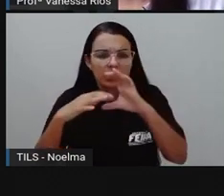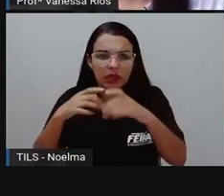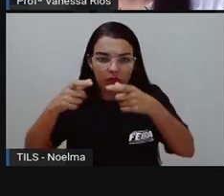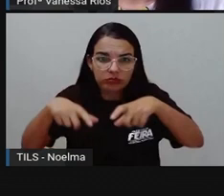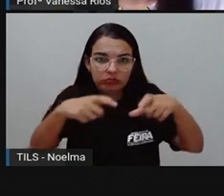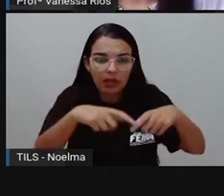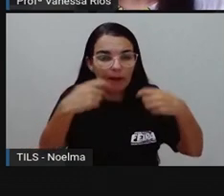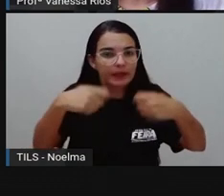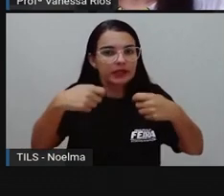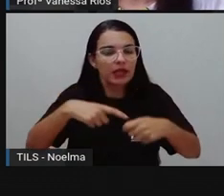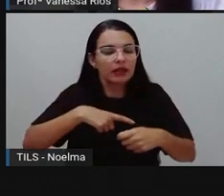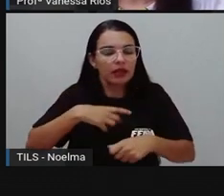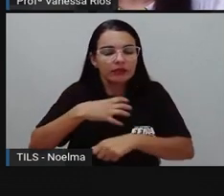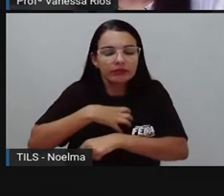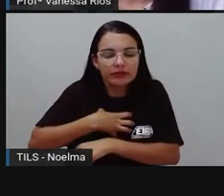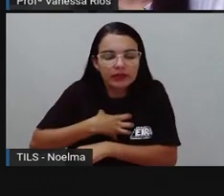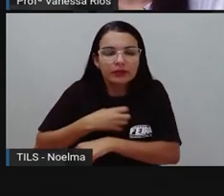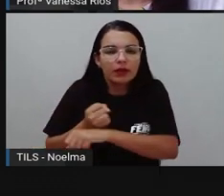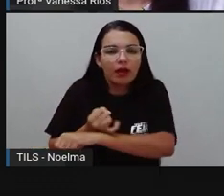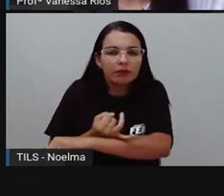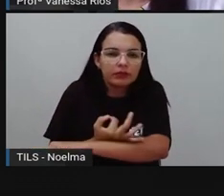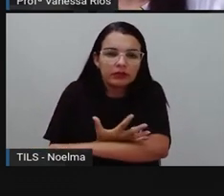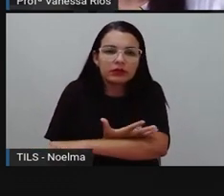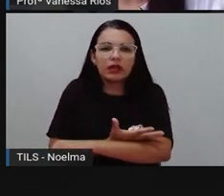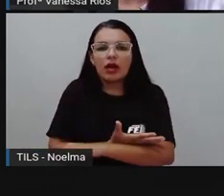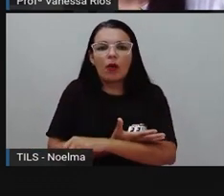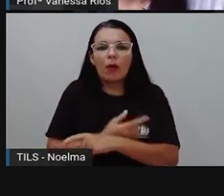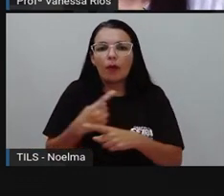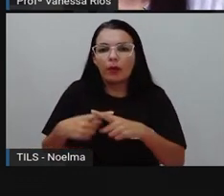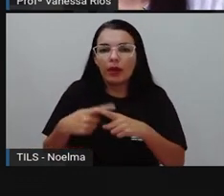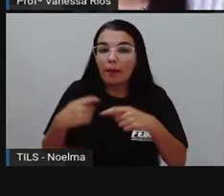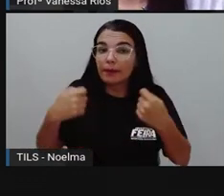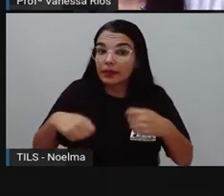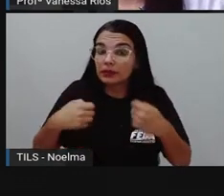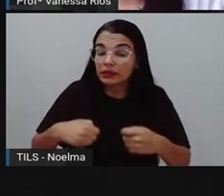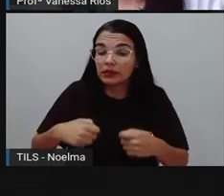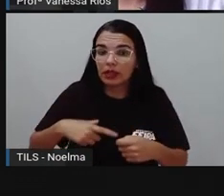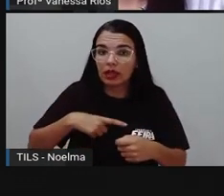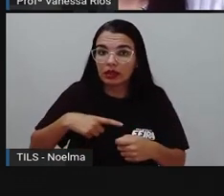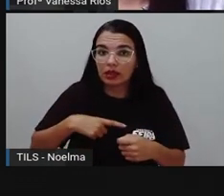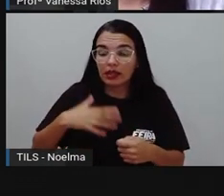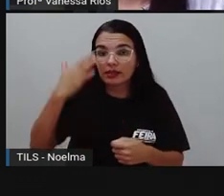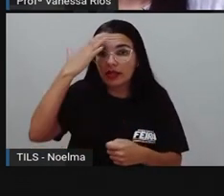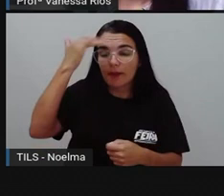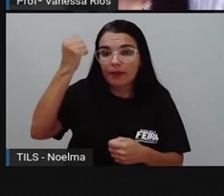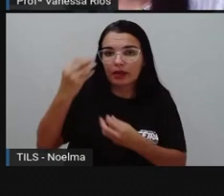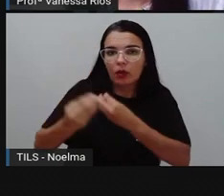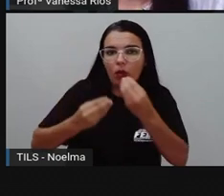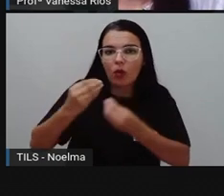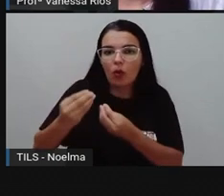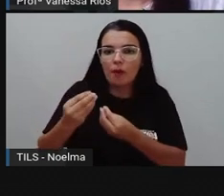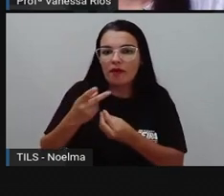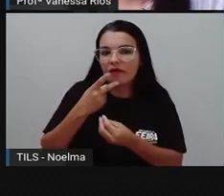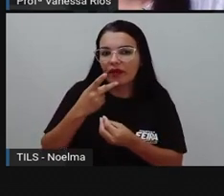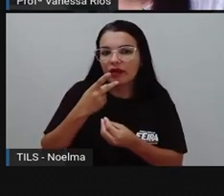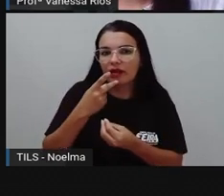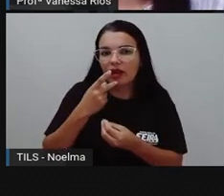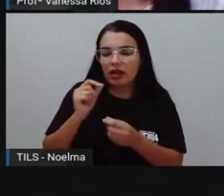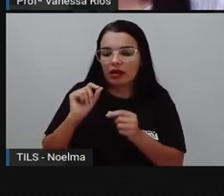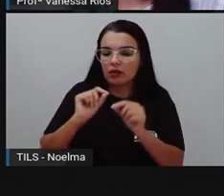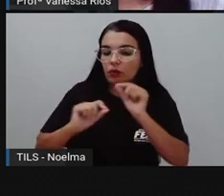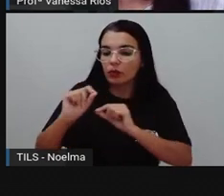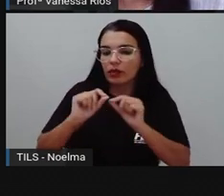sensibilidade e saber muito bem como expor a crueldade e covardia dos que cometem